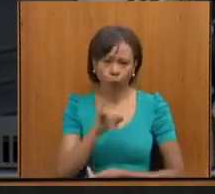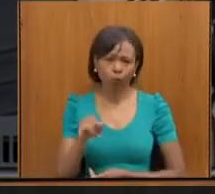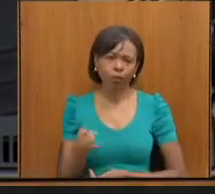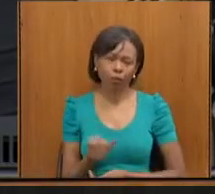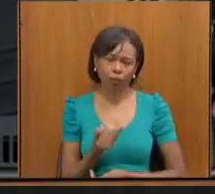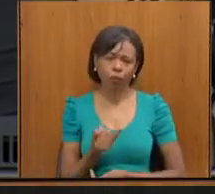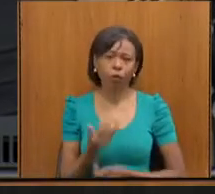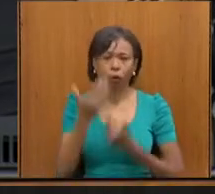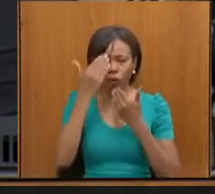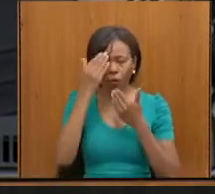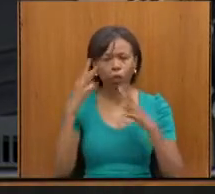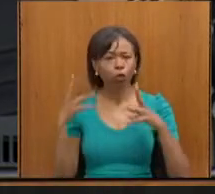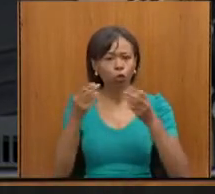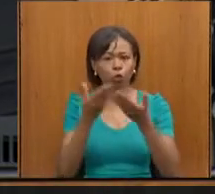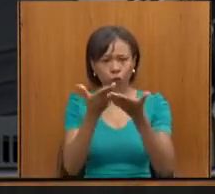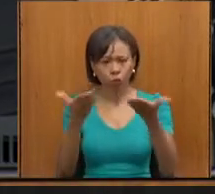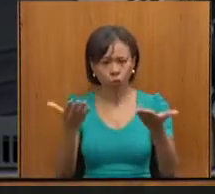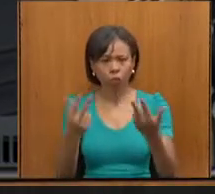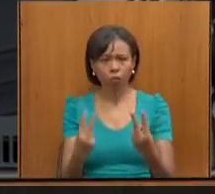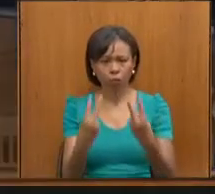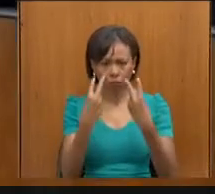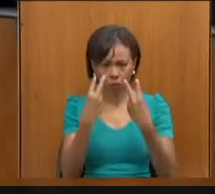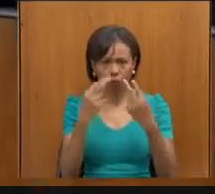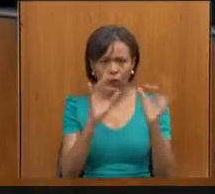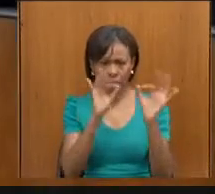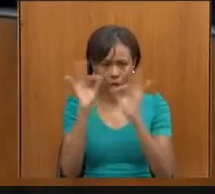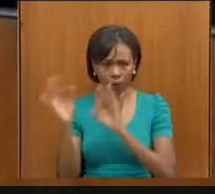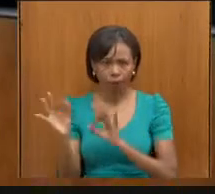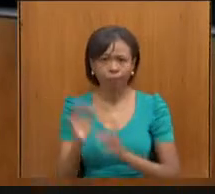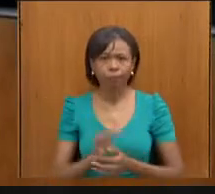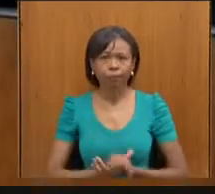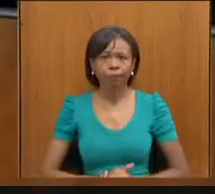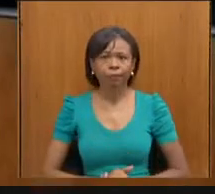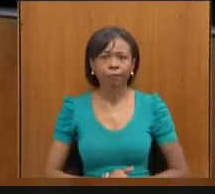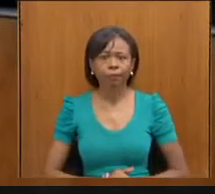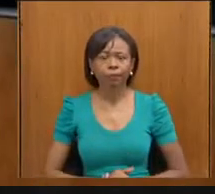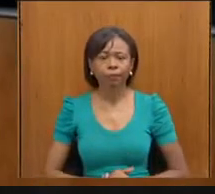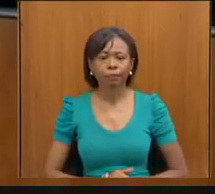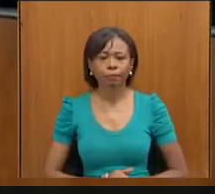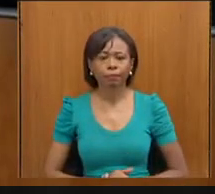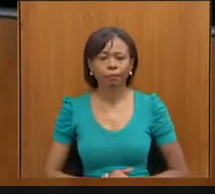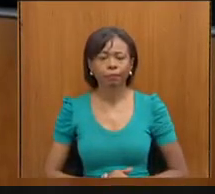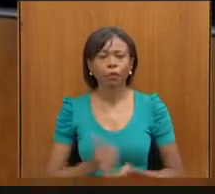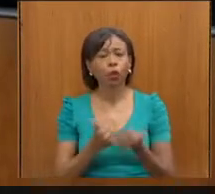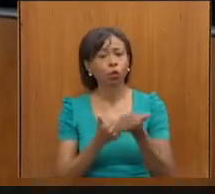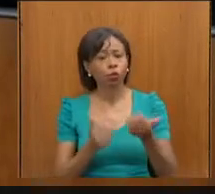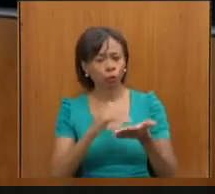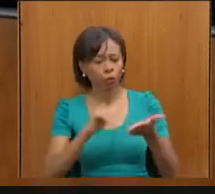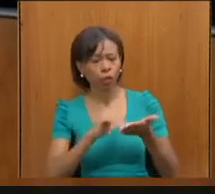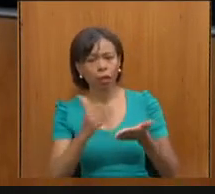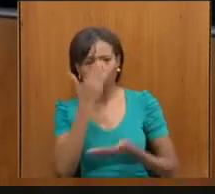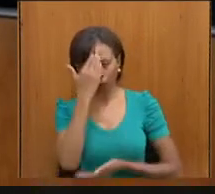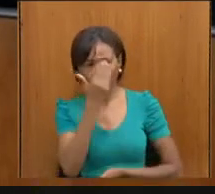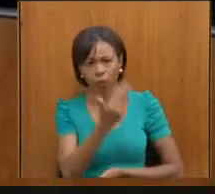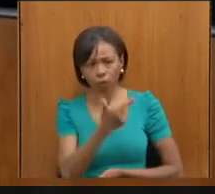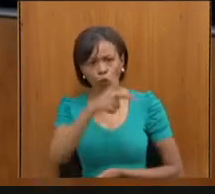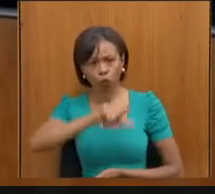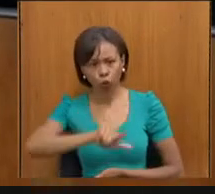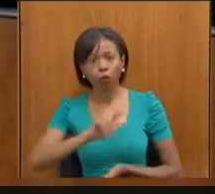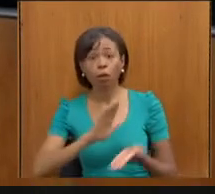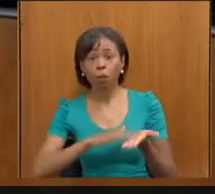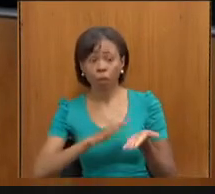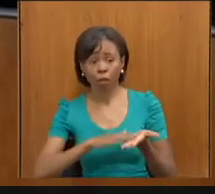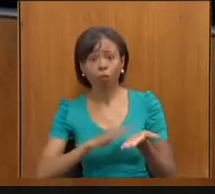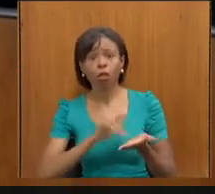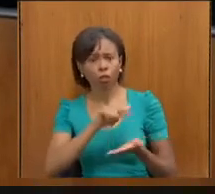obrigado a todos e a todas que nos acompanham. Muito obrigado, nosso subsecretário, mais uma vez, parabéns